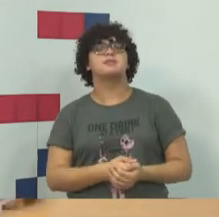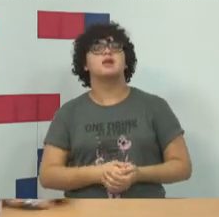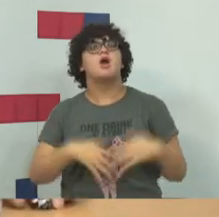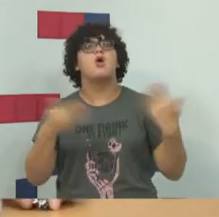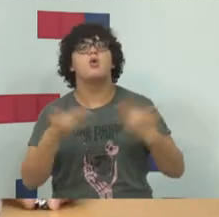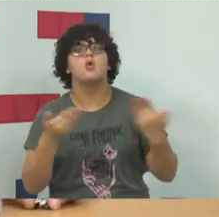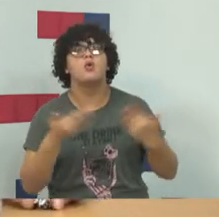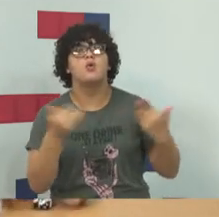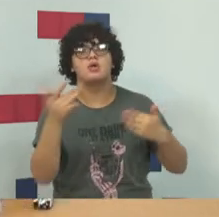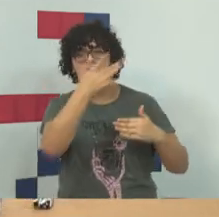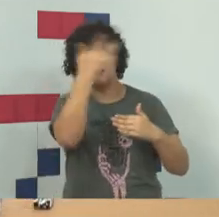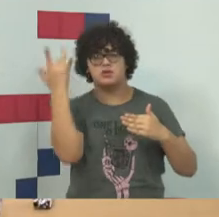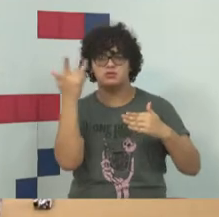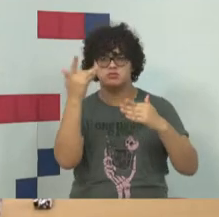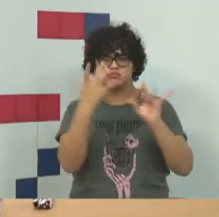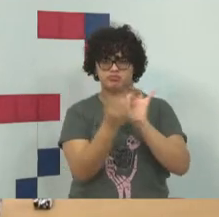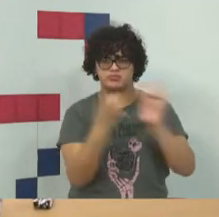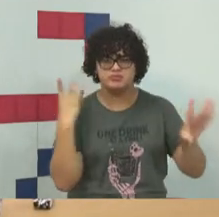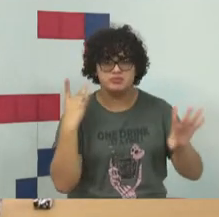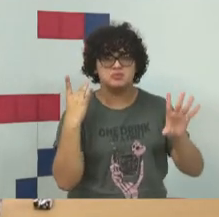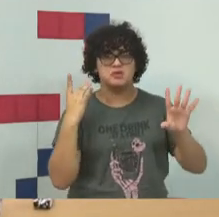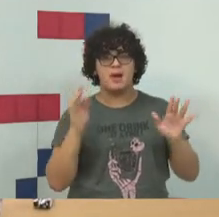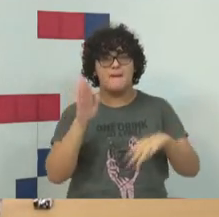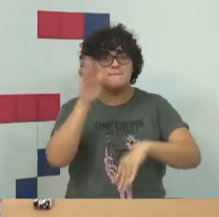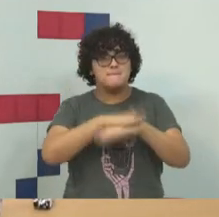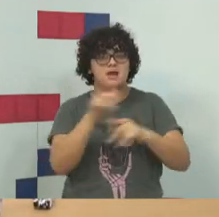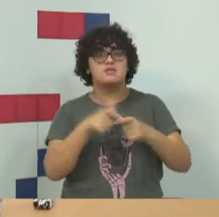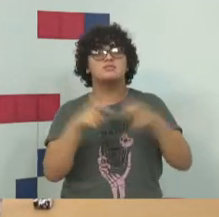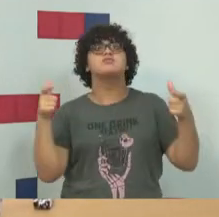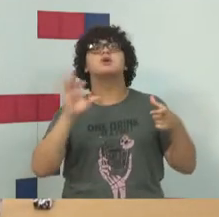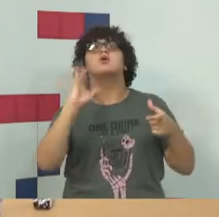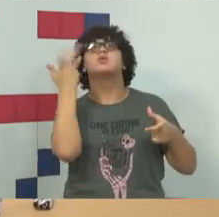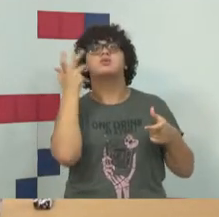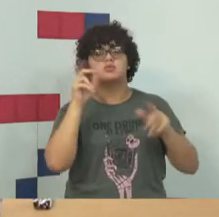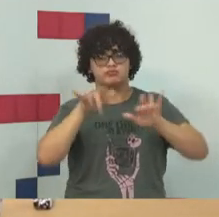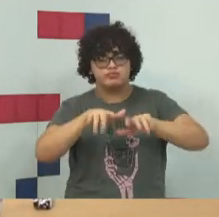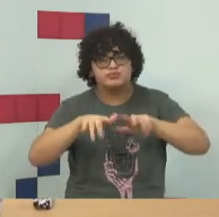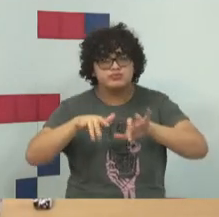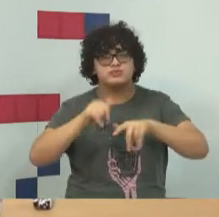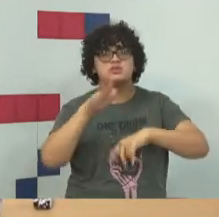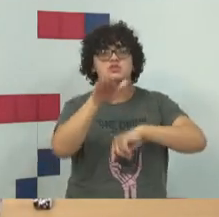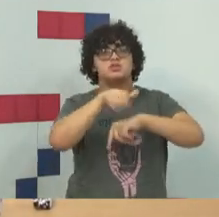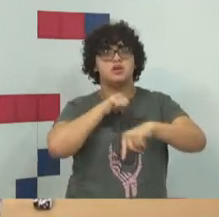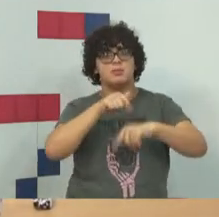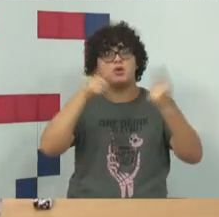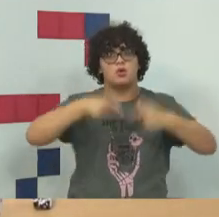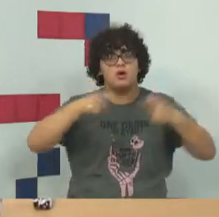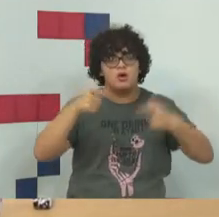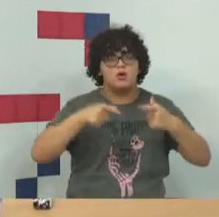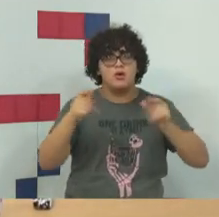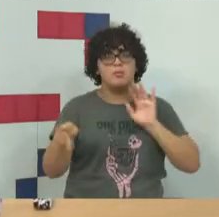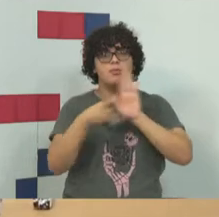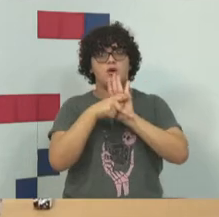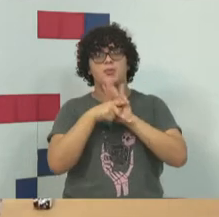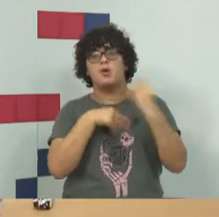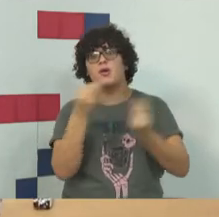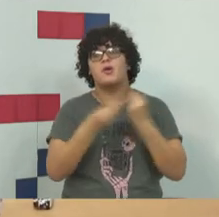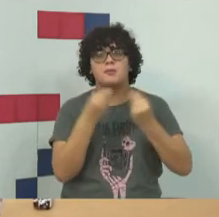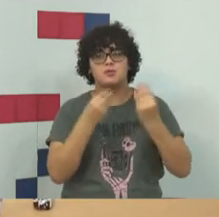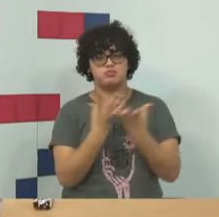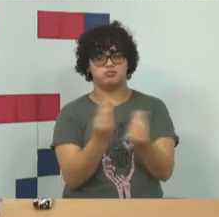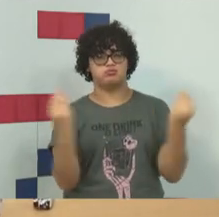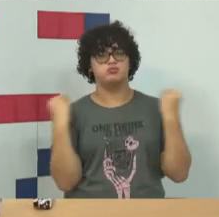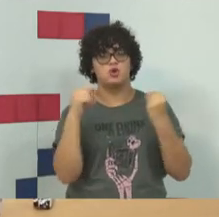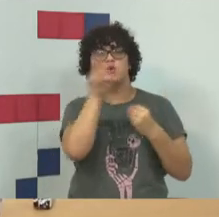hoje é mais virtual, o crime acontece mais no local, que o professor chamou de local, não é um local. Aliás, há muitas